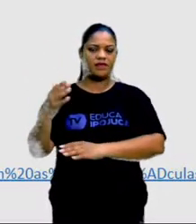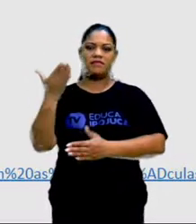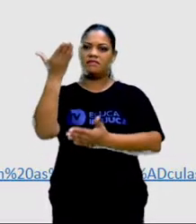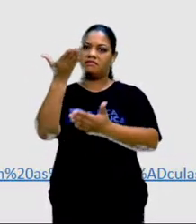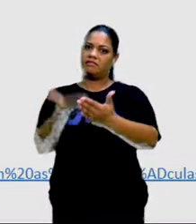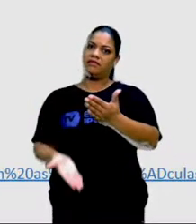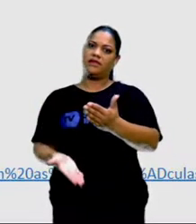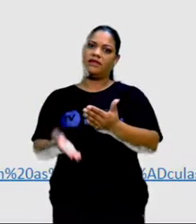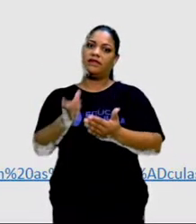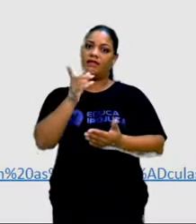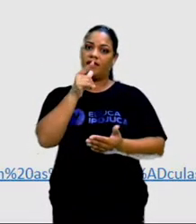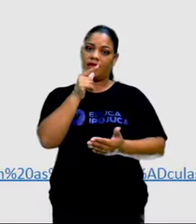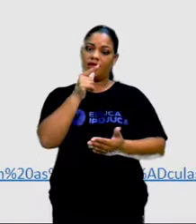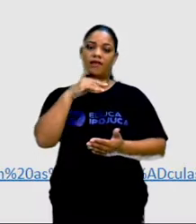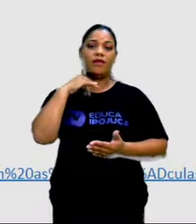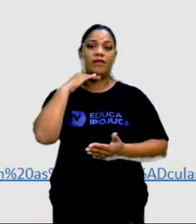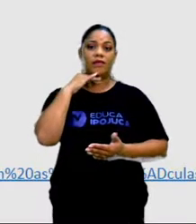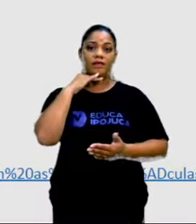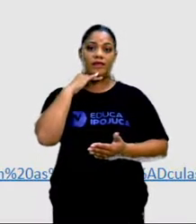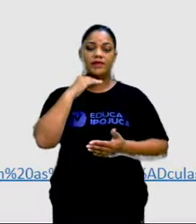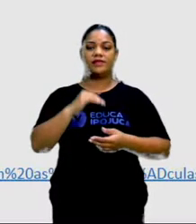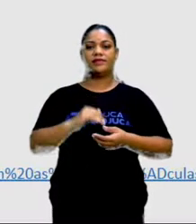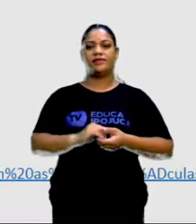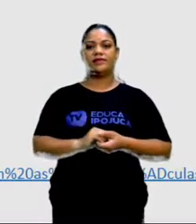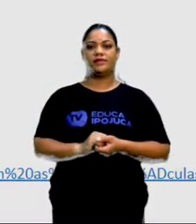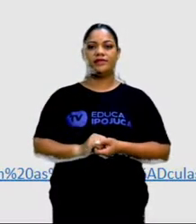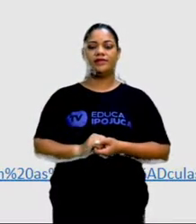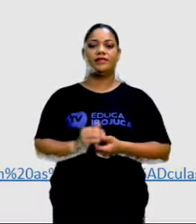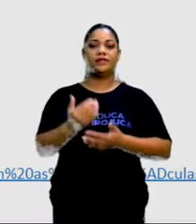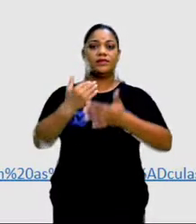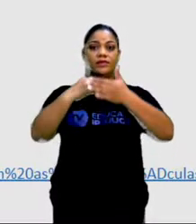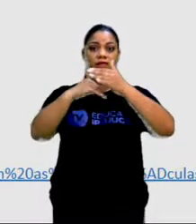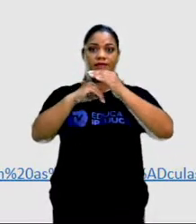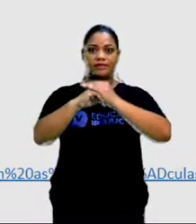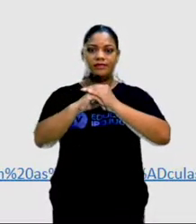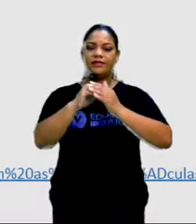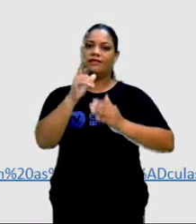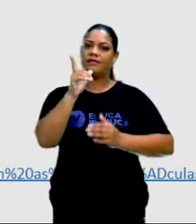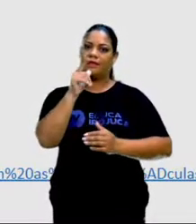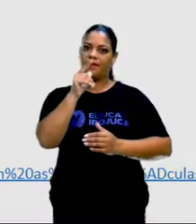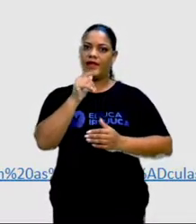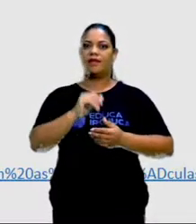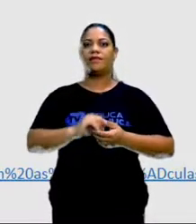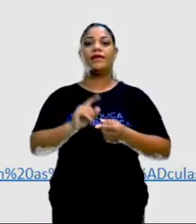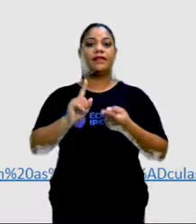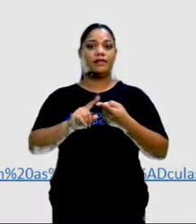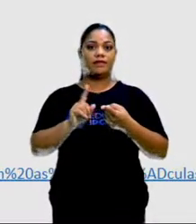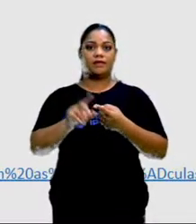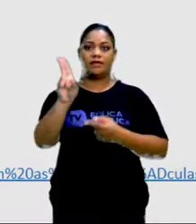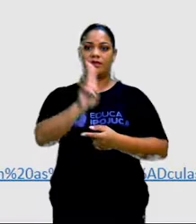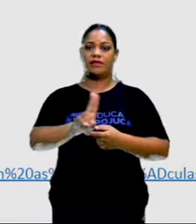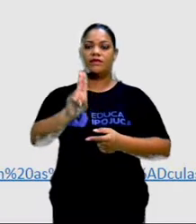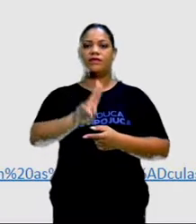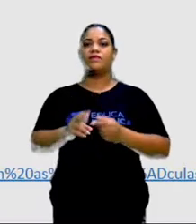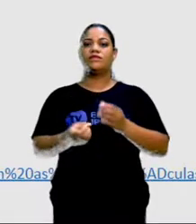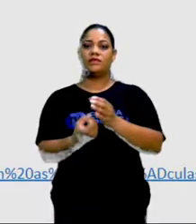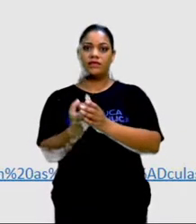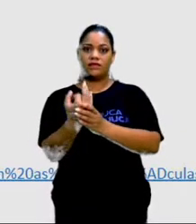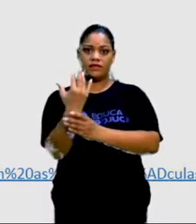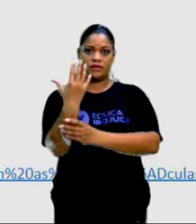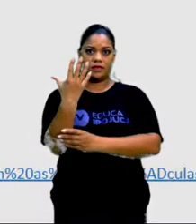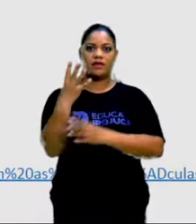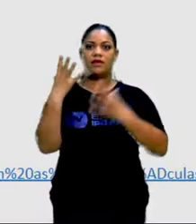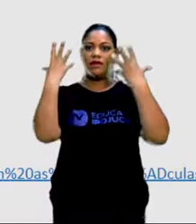perdida, prejudicando a recarga dos aquíferos e também abastecimento das plantas, animais e população.